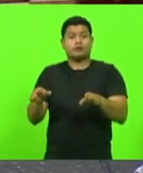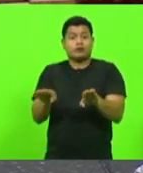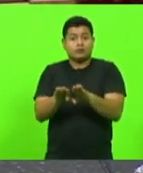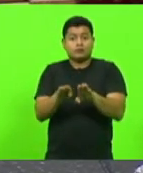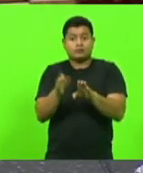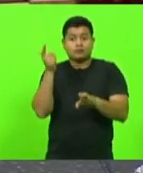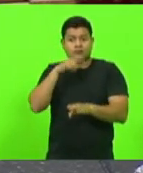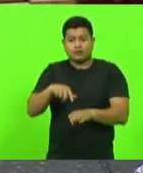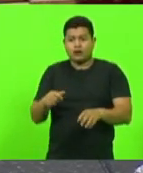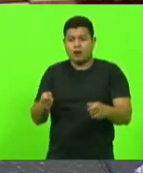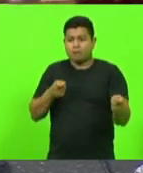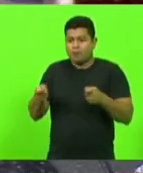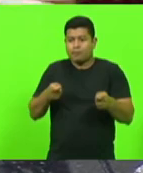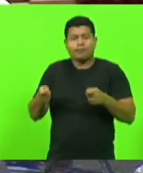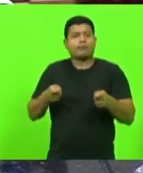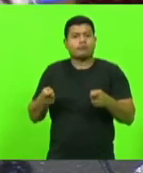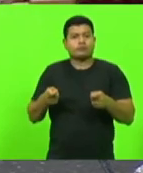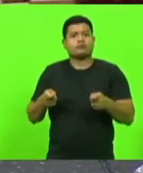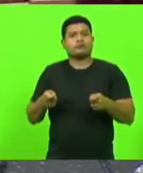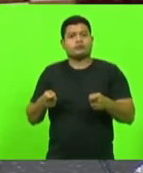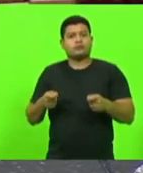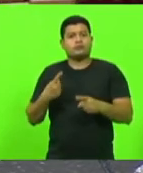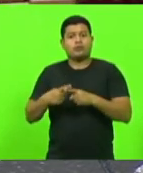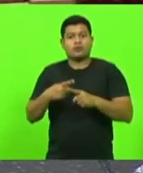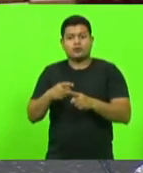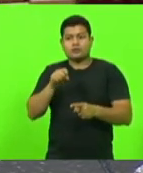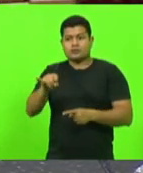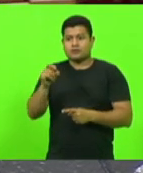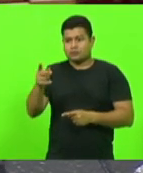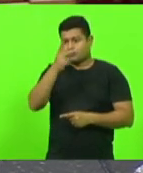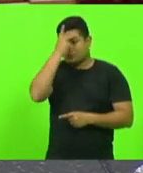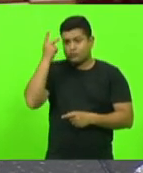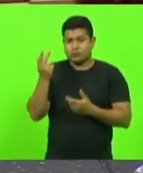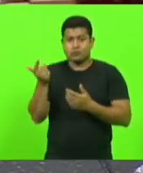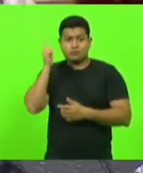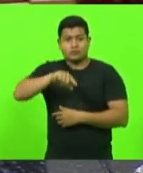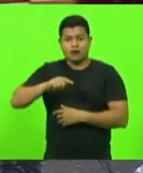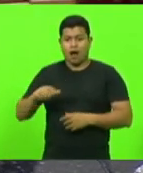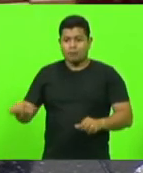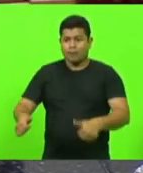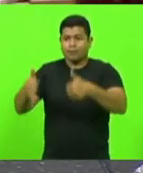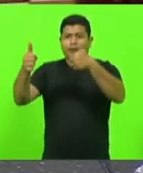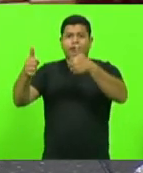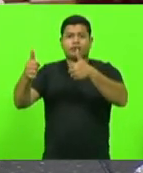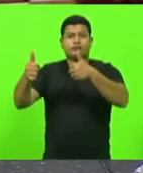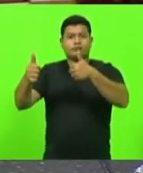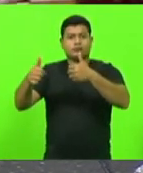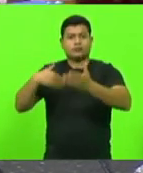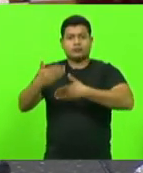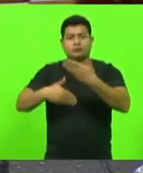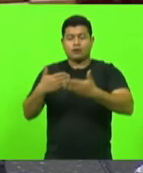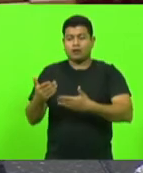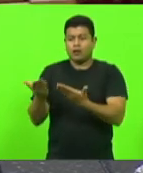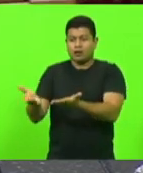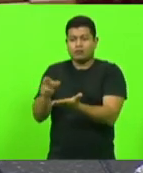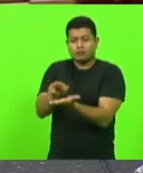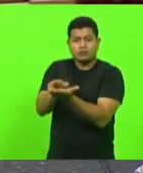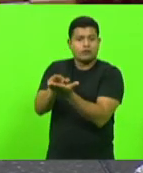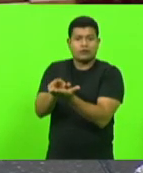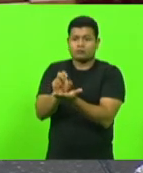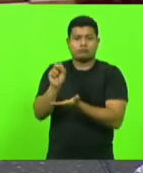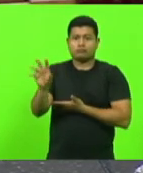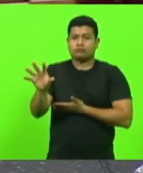o tempo de internação, a pessoa sai antes do leito de UTI, o hospital gasta menos e o Estado de Santa Catarina,